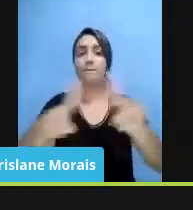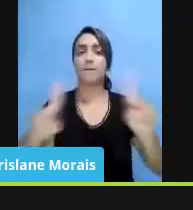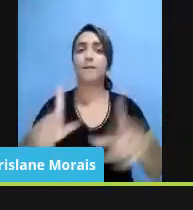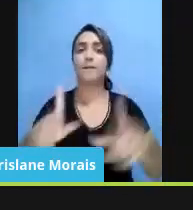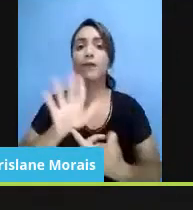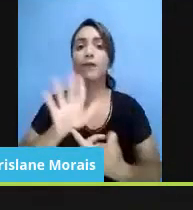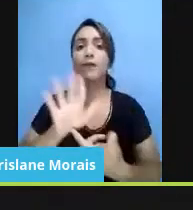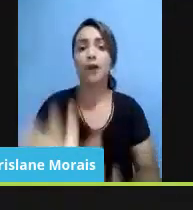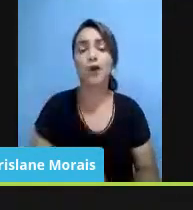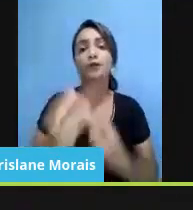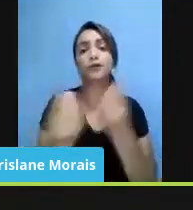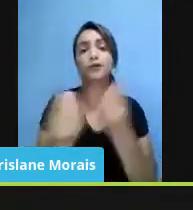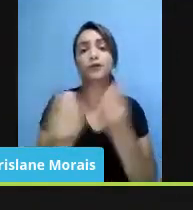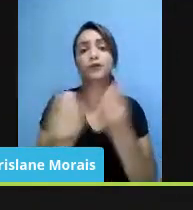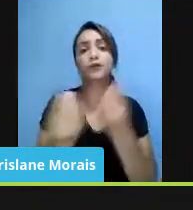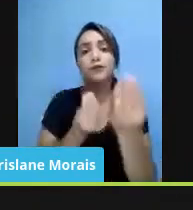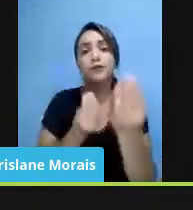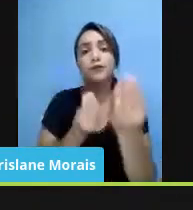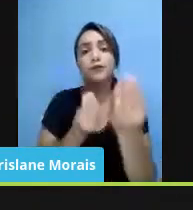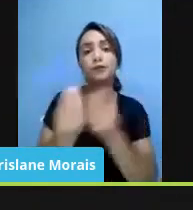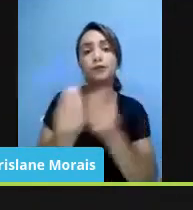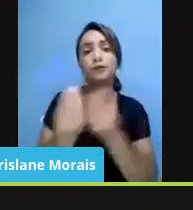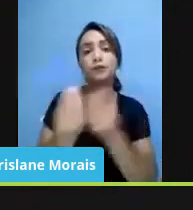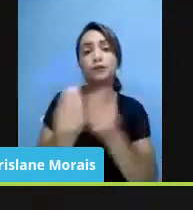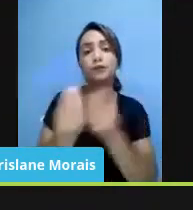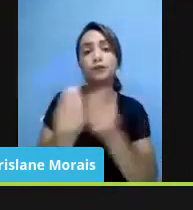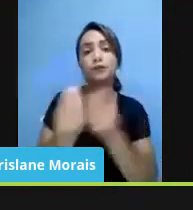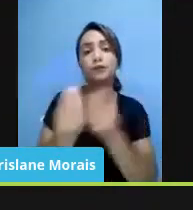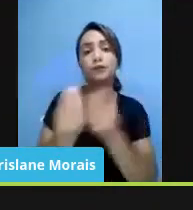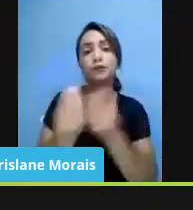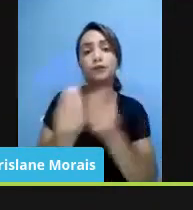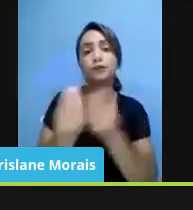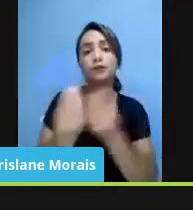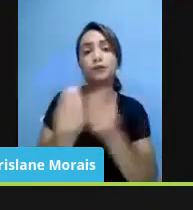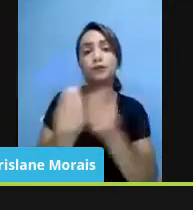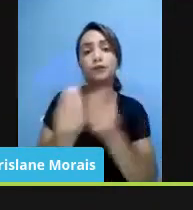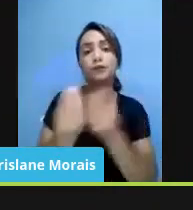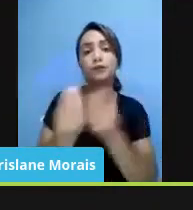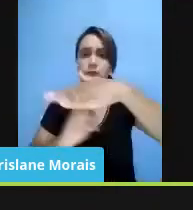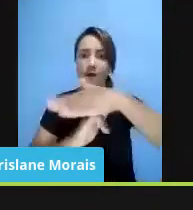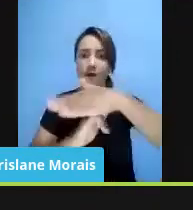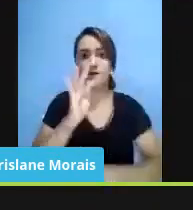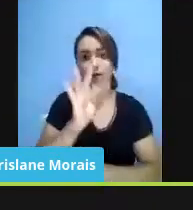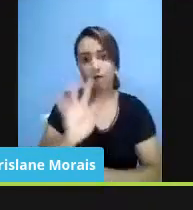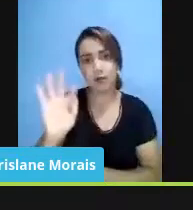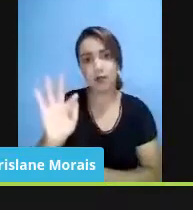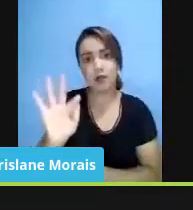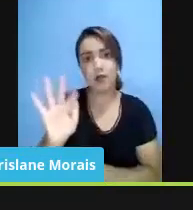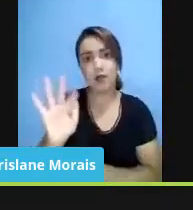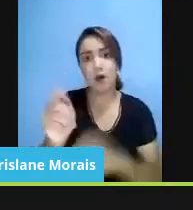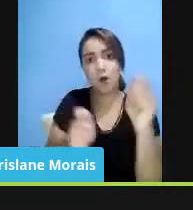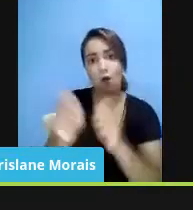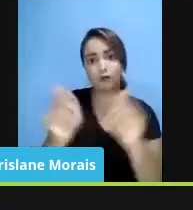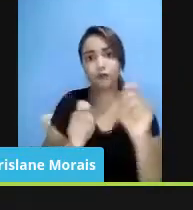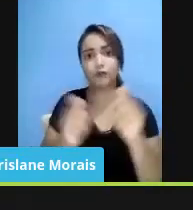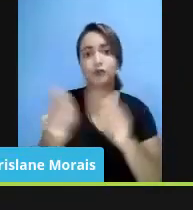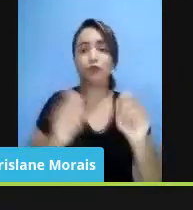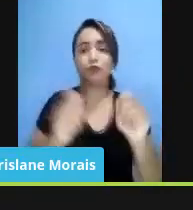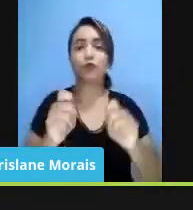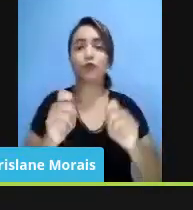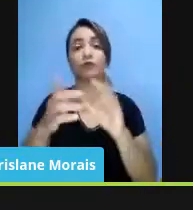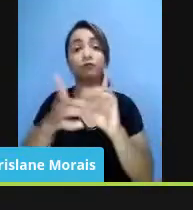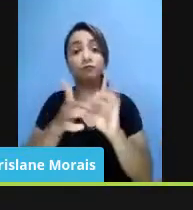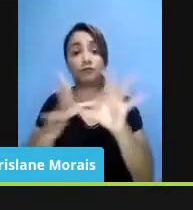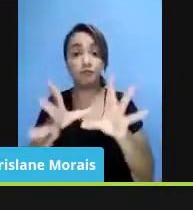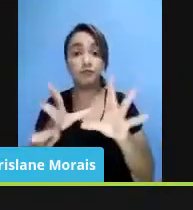maneira a organização dos reitores e dos institutos federais sob controle da gestão democrática da